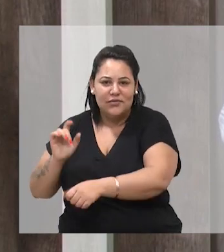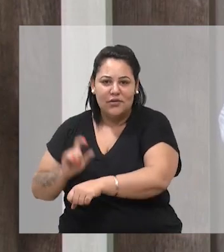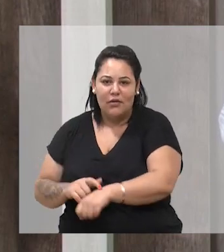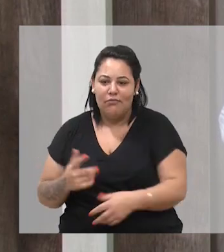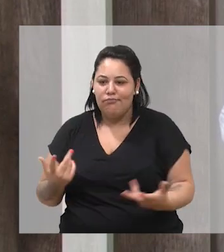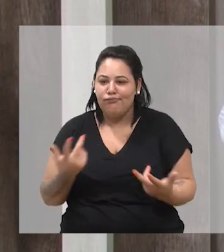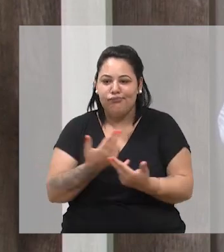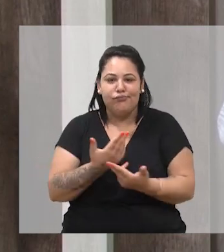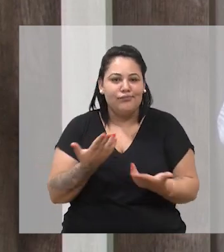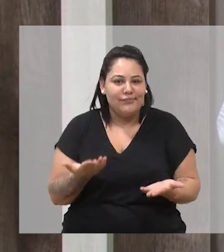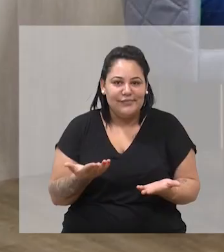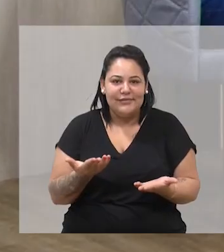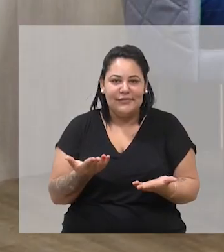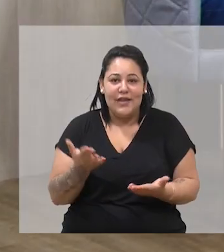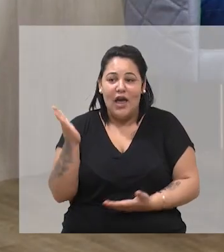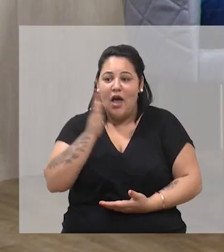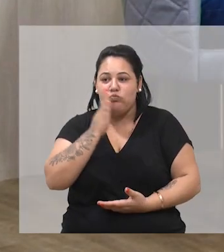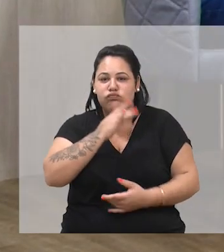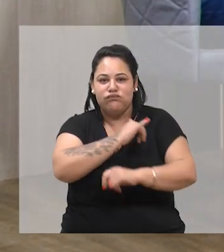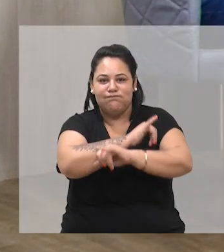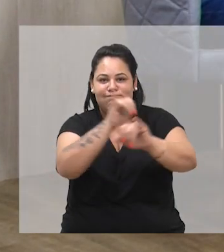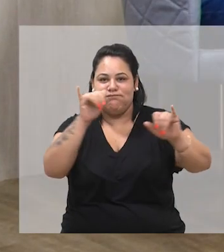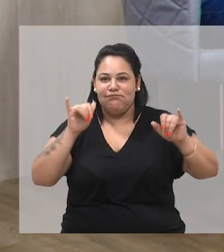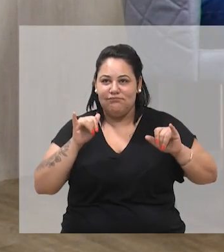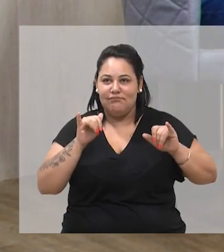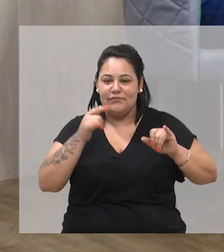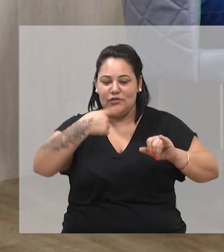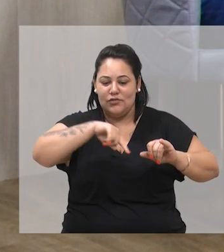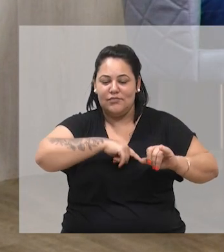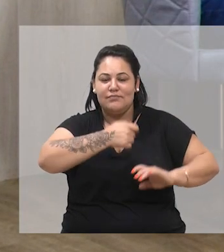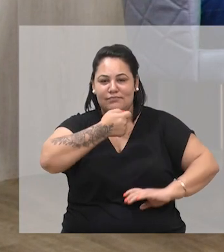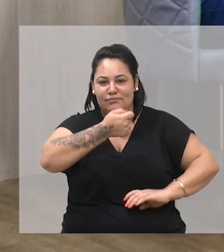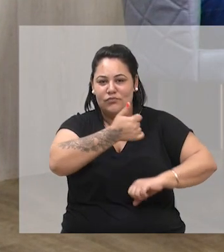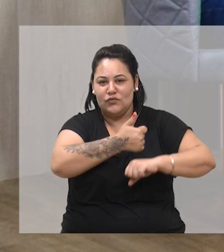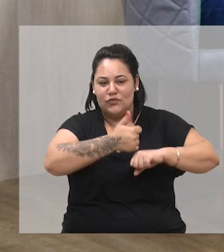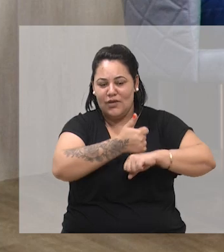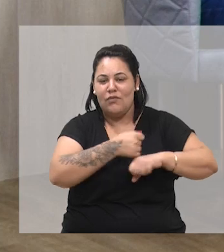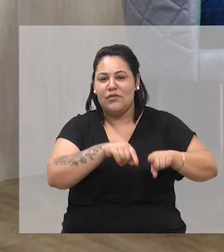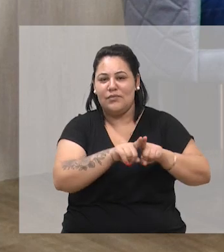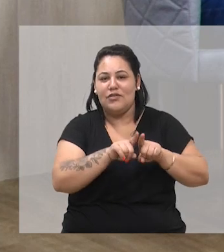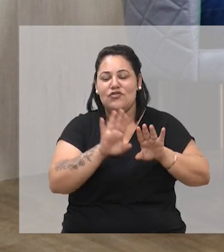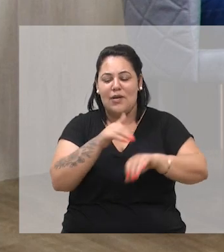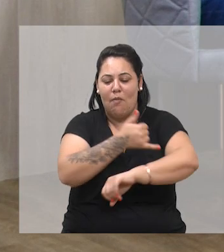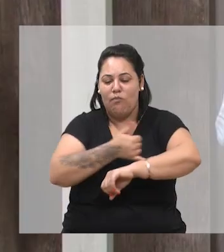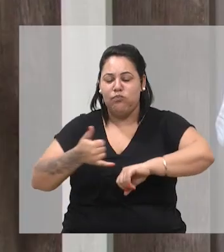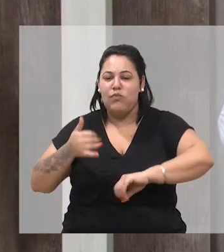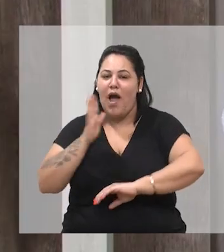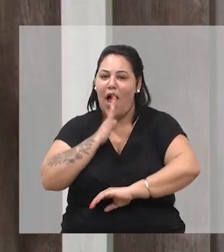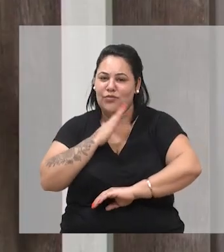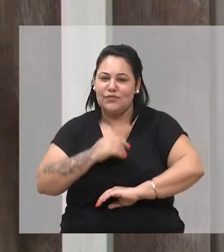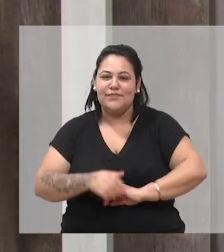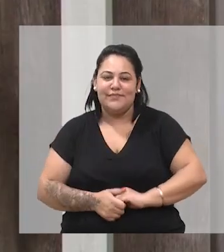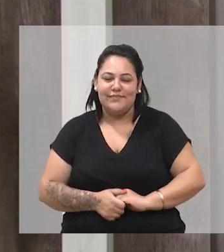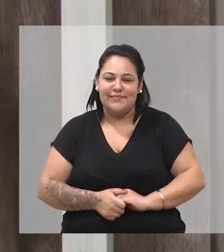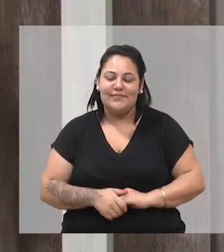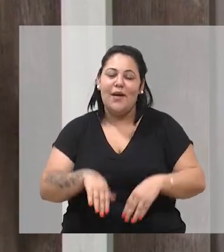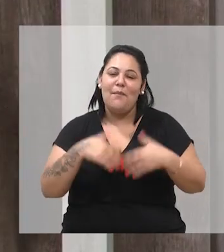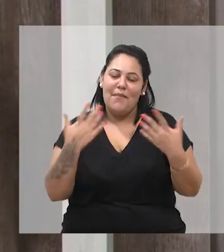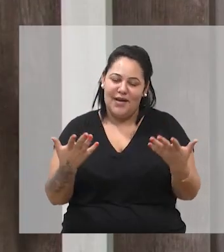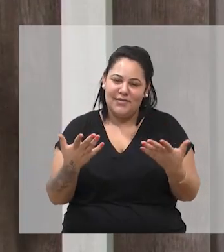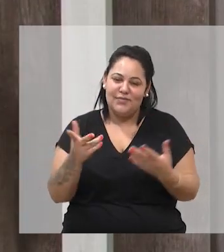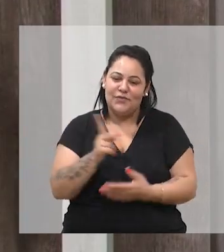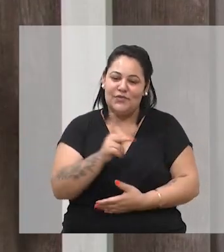do mistério criativo. Aí fica a critério de nós aqui, tentarmos decifrar. Sim. E outra